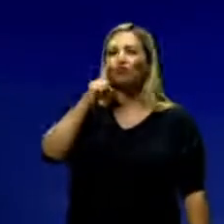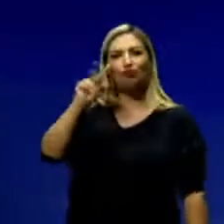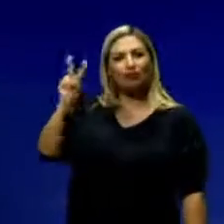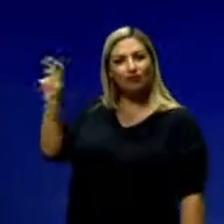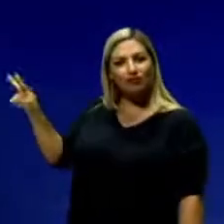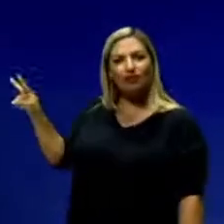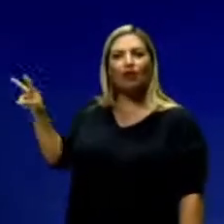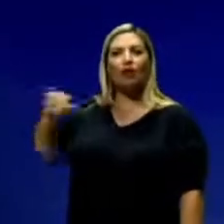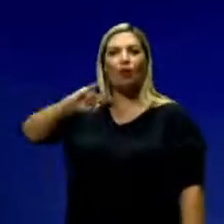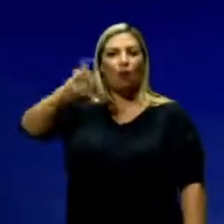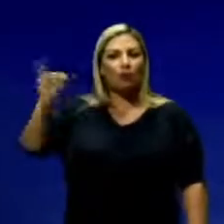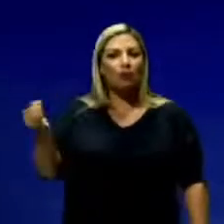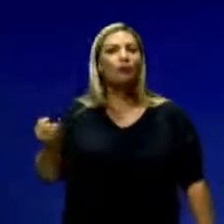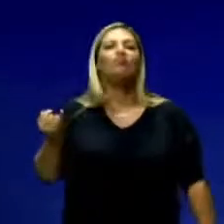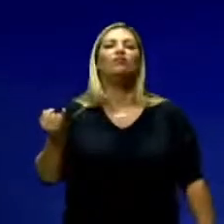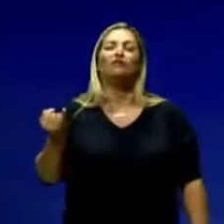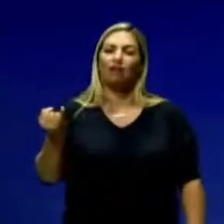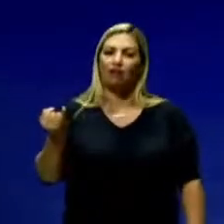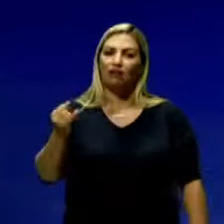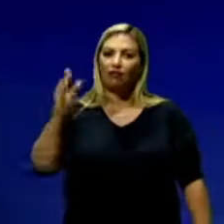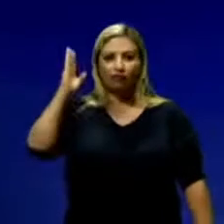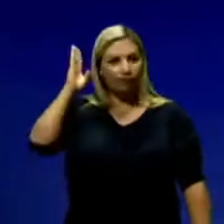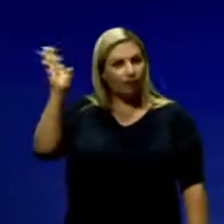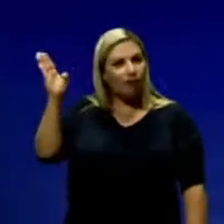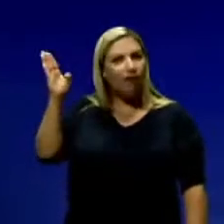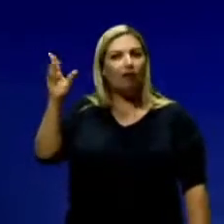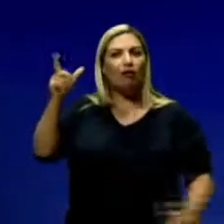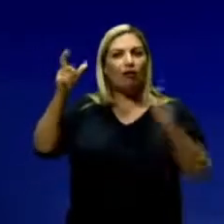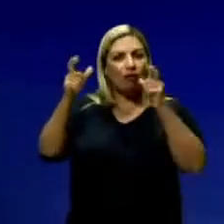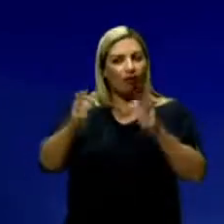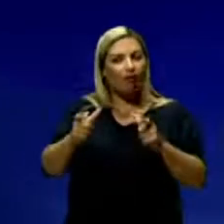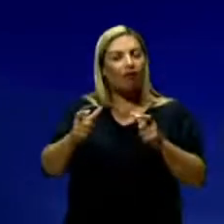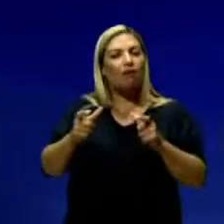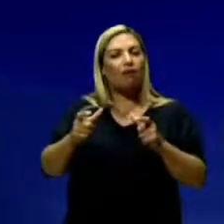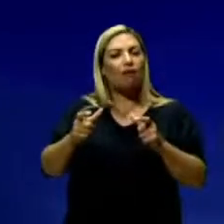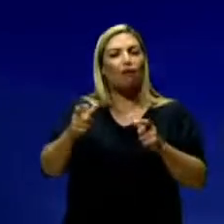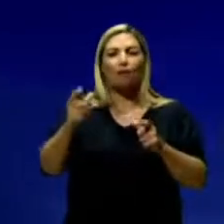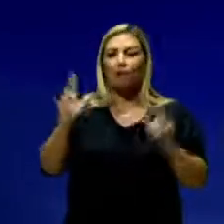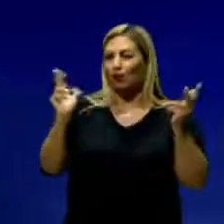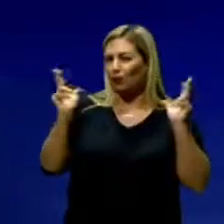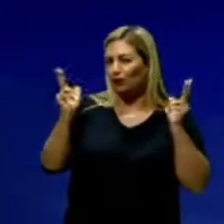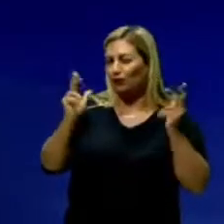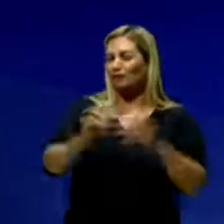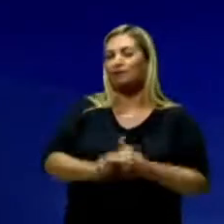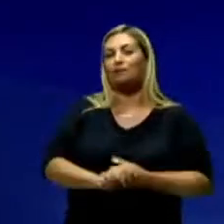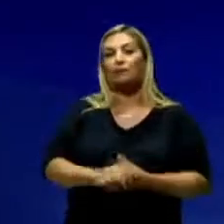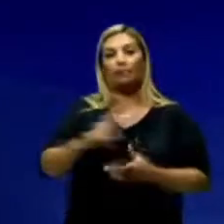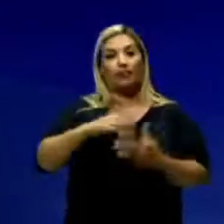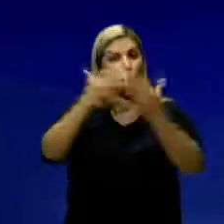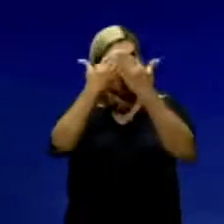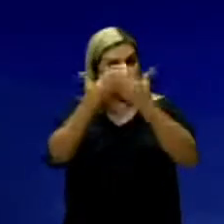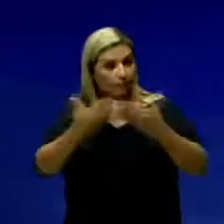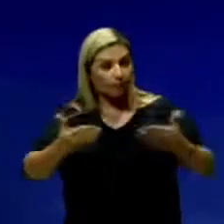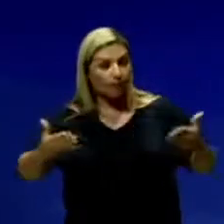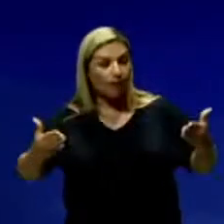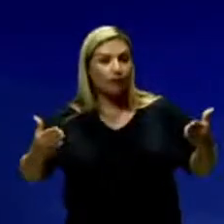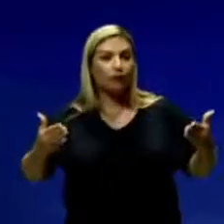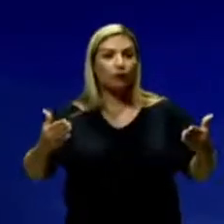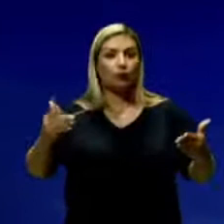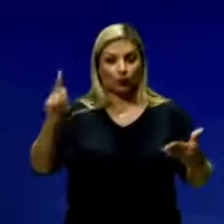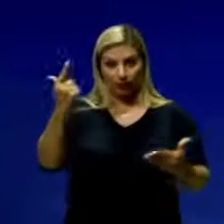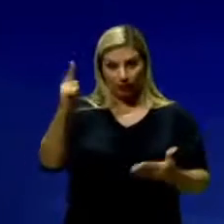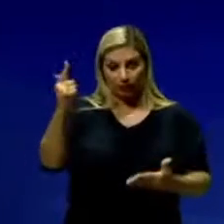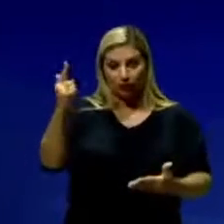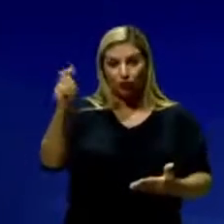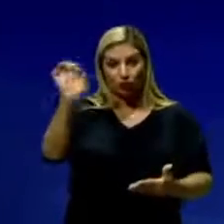e quem tiver oportunidade vai naquela região para poder curtir. Existe um evento no norte do estado